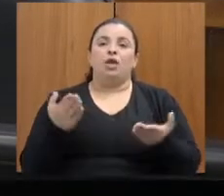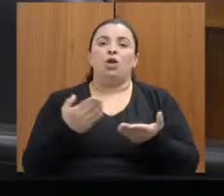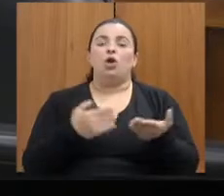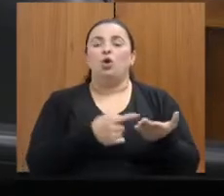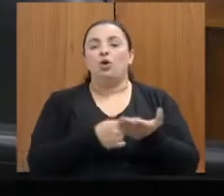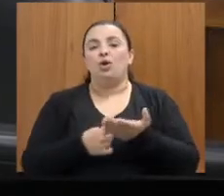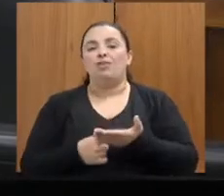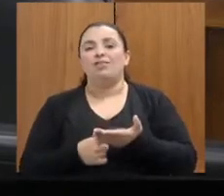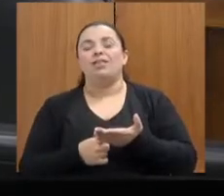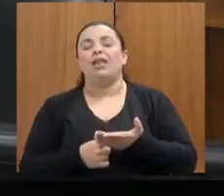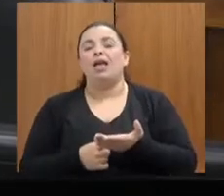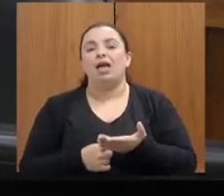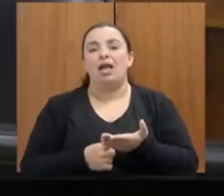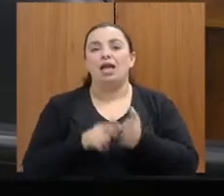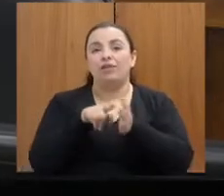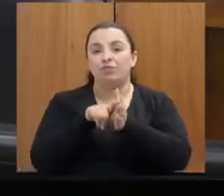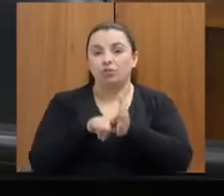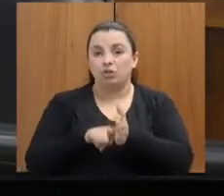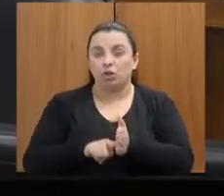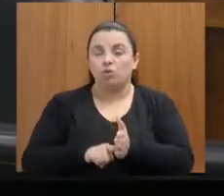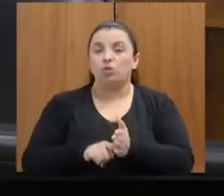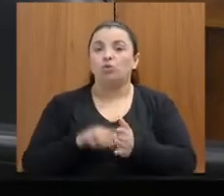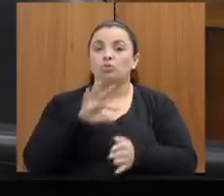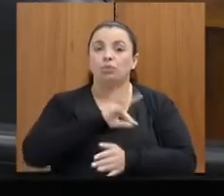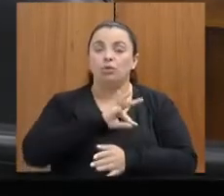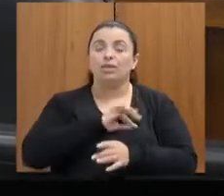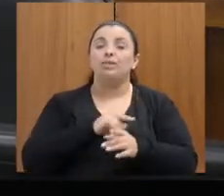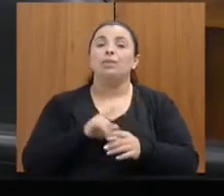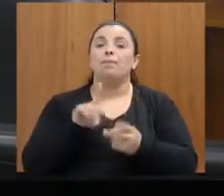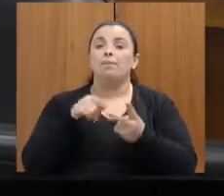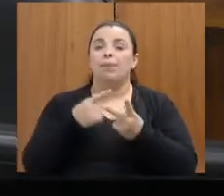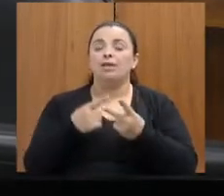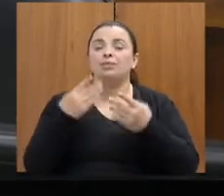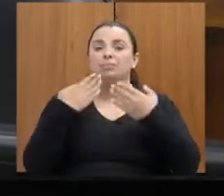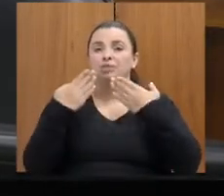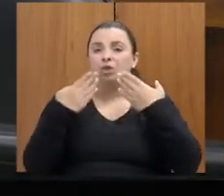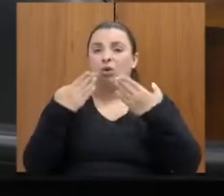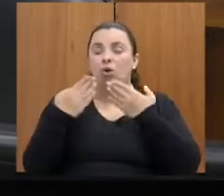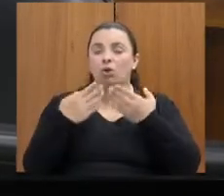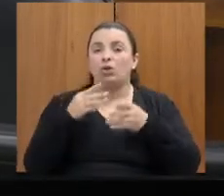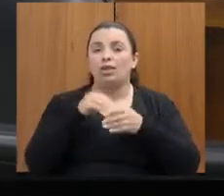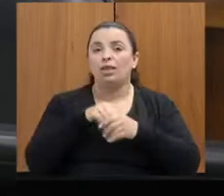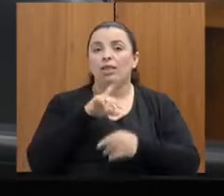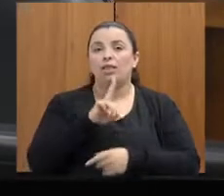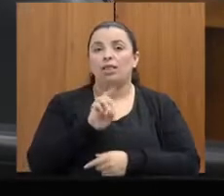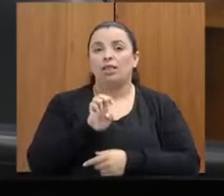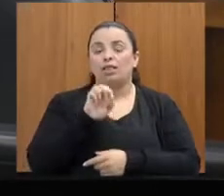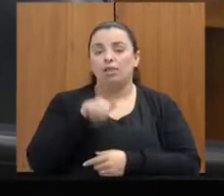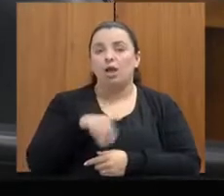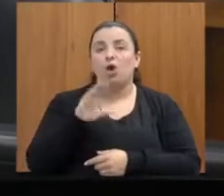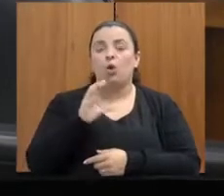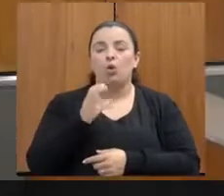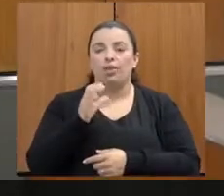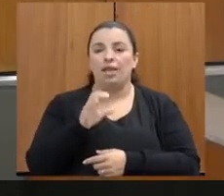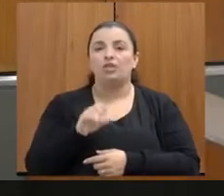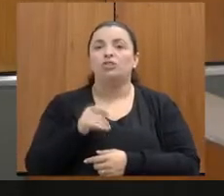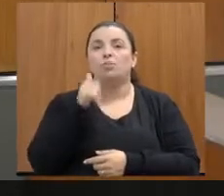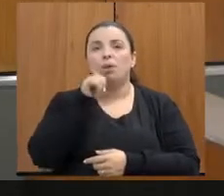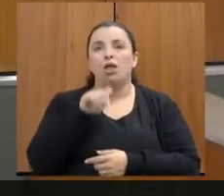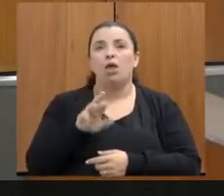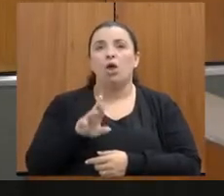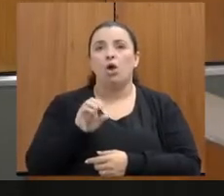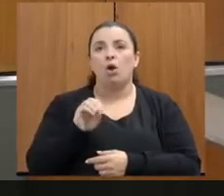psicóloga da Delegacia Especializada de Atendimento à Mulher, da DEAN de Contagem, Roberta Maria Rodrigues do Nascimento.